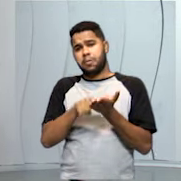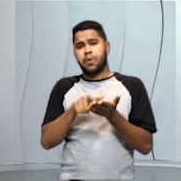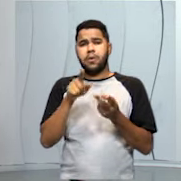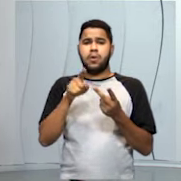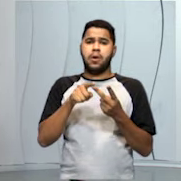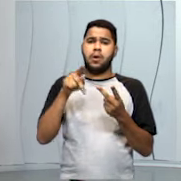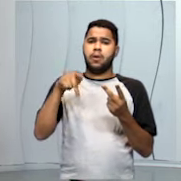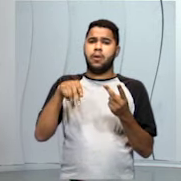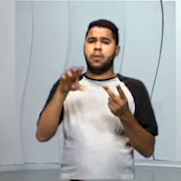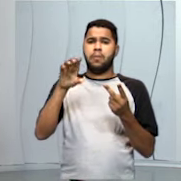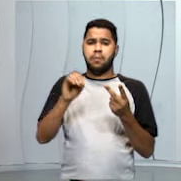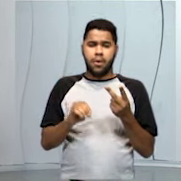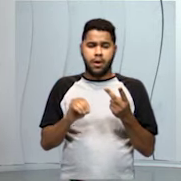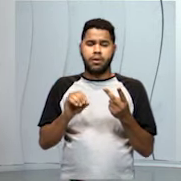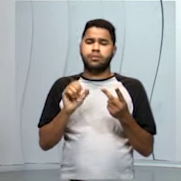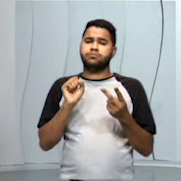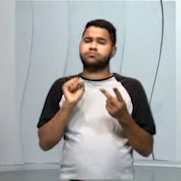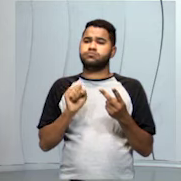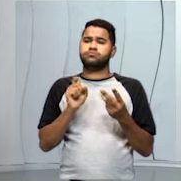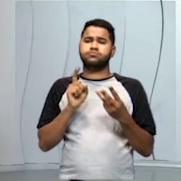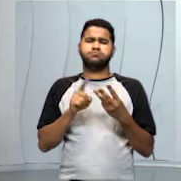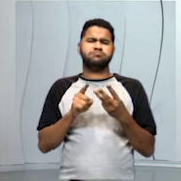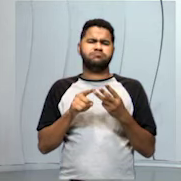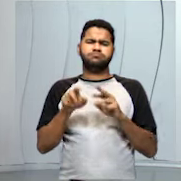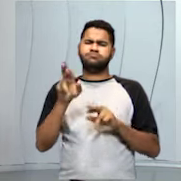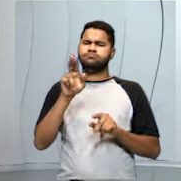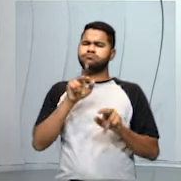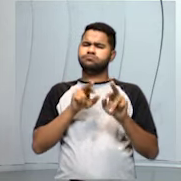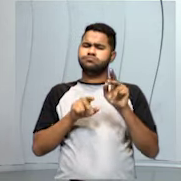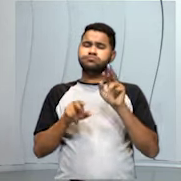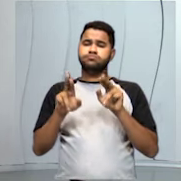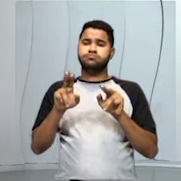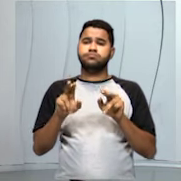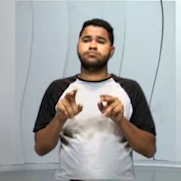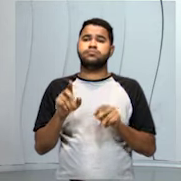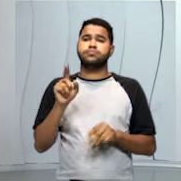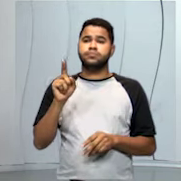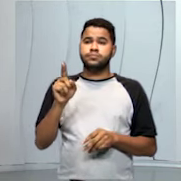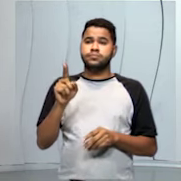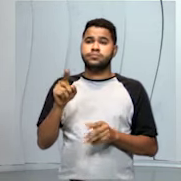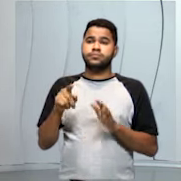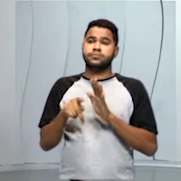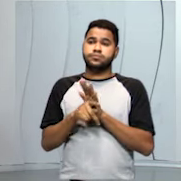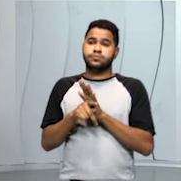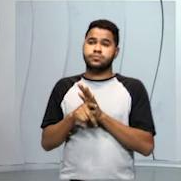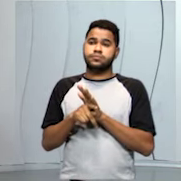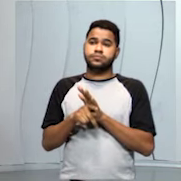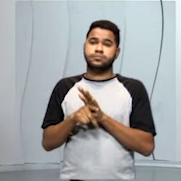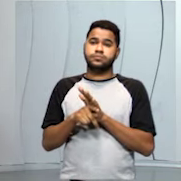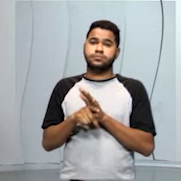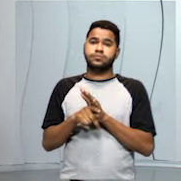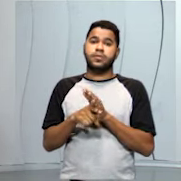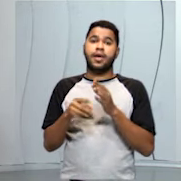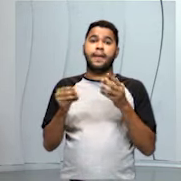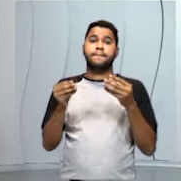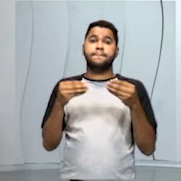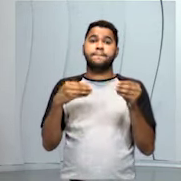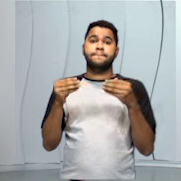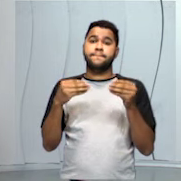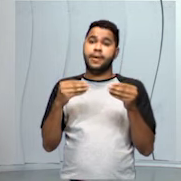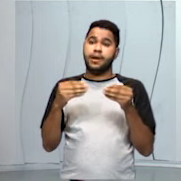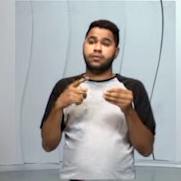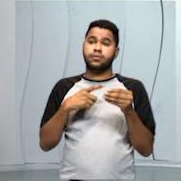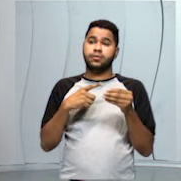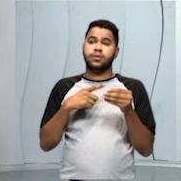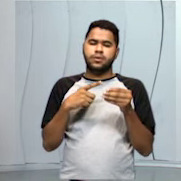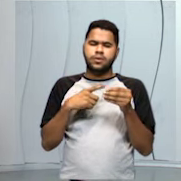filtro de pano, podem ser diversos filtros. O filtro desse aparelho é um filtro plástico, mas que